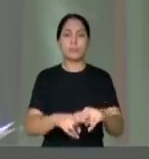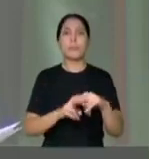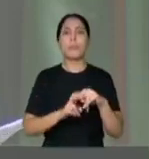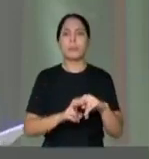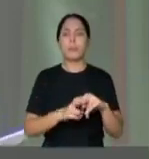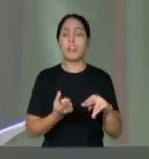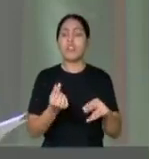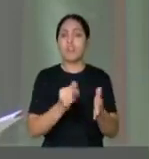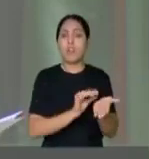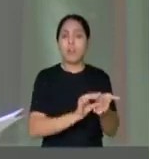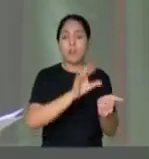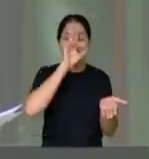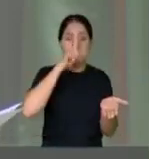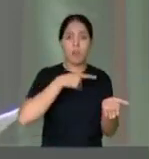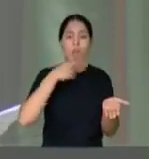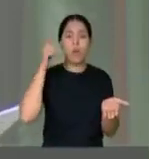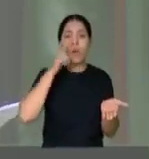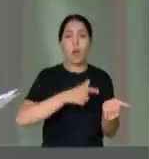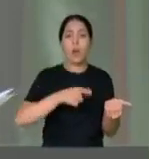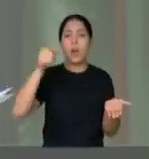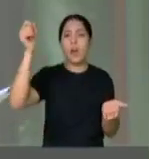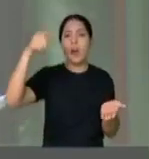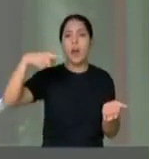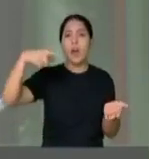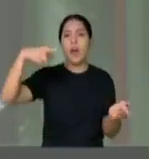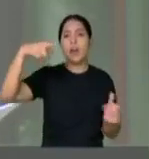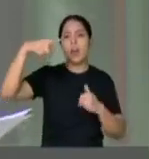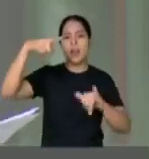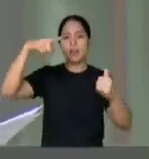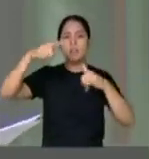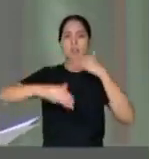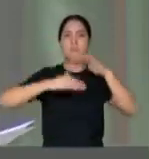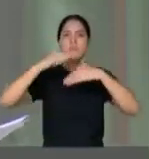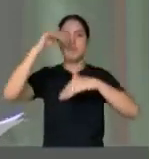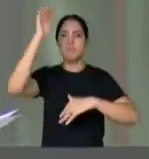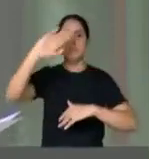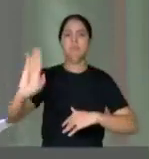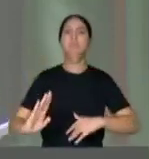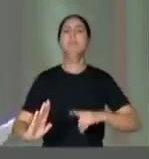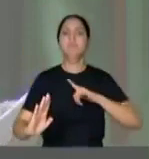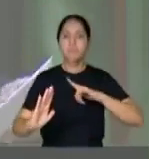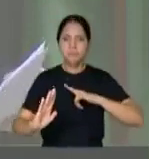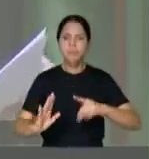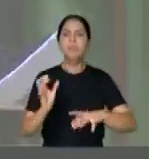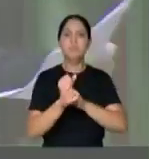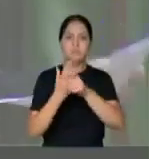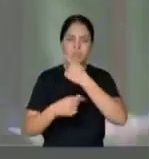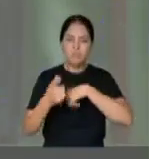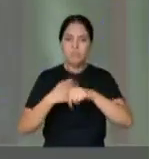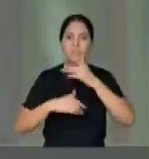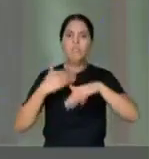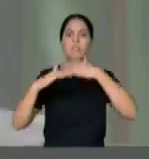recurso, fizeram energia chegar, fizeram desenvolver esse Brasil, geraram a economia,